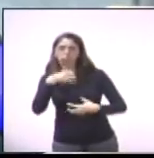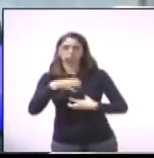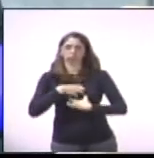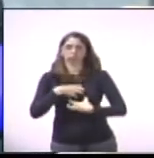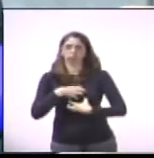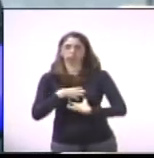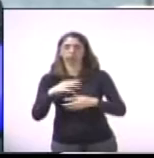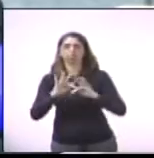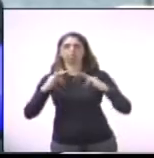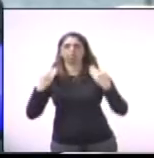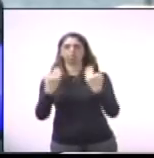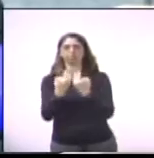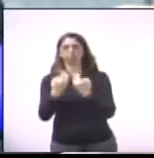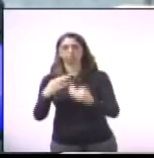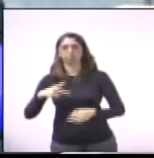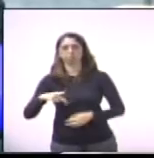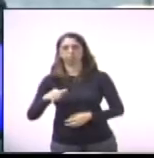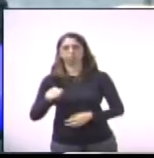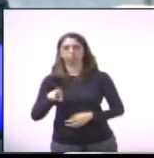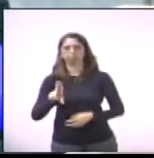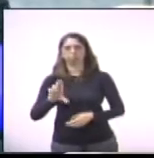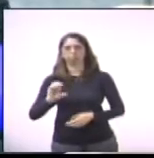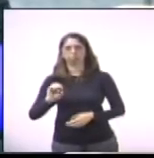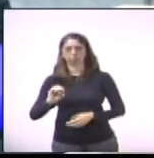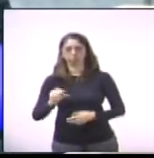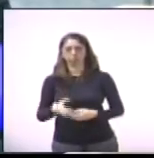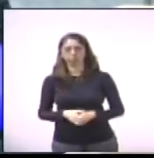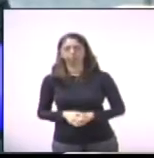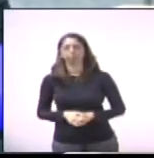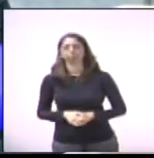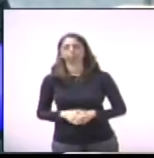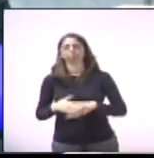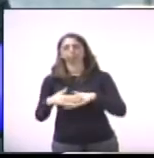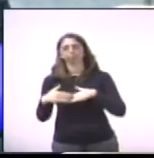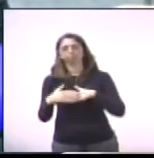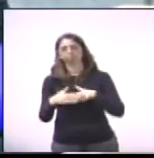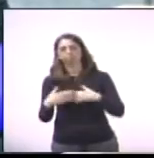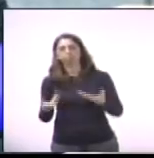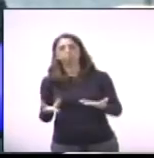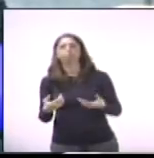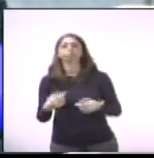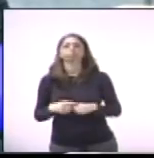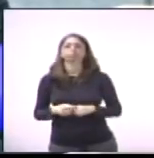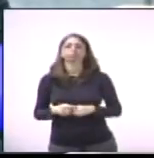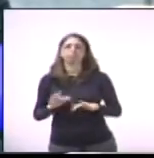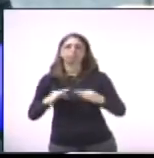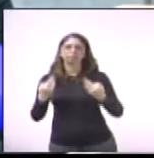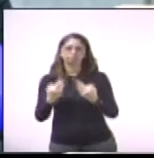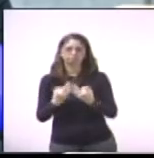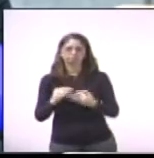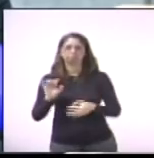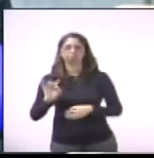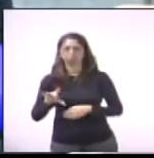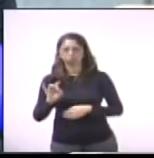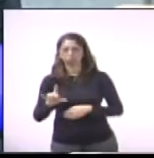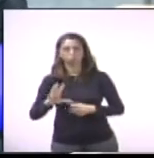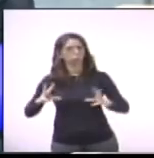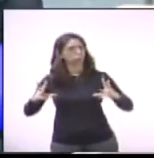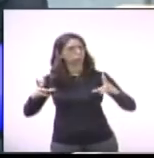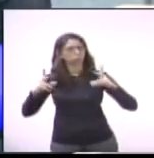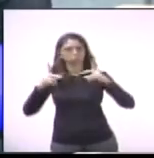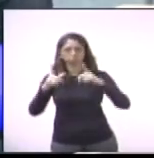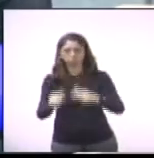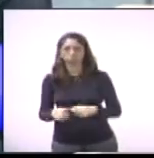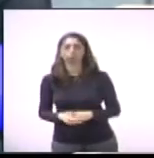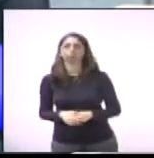Pietro Bom, pela perda doente, querido não só pela família, mas acho que pela